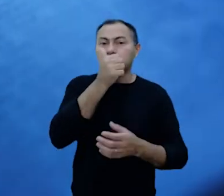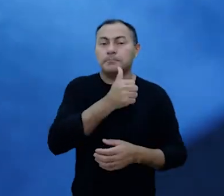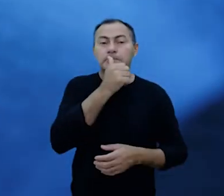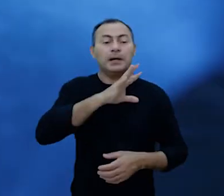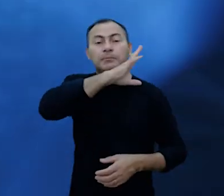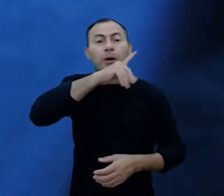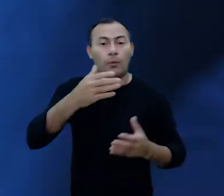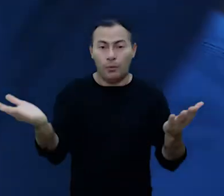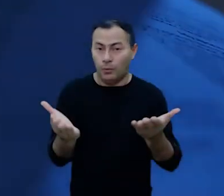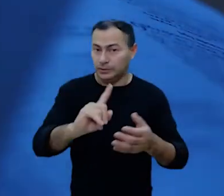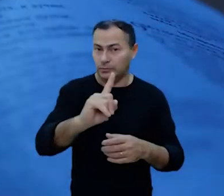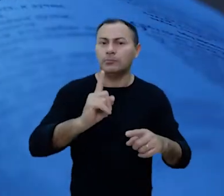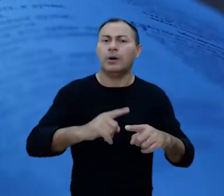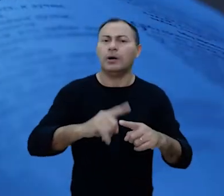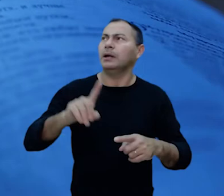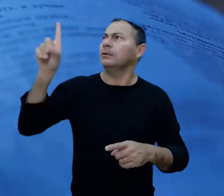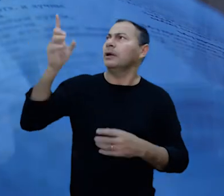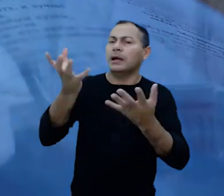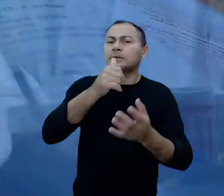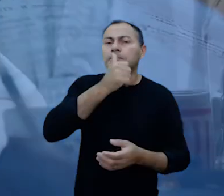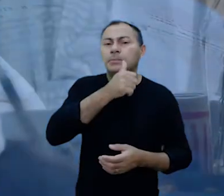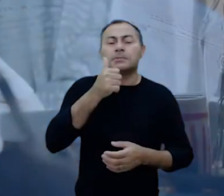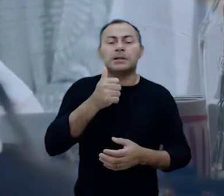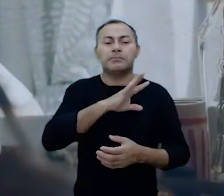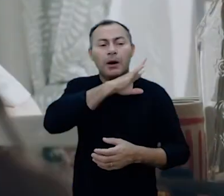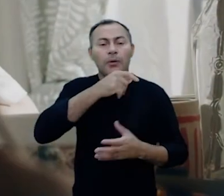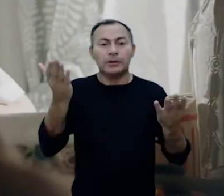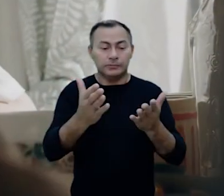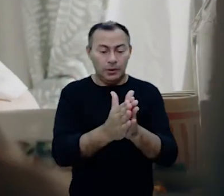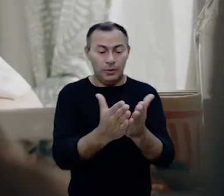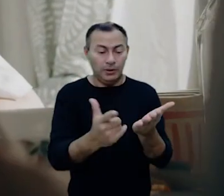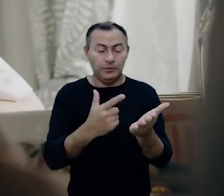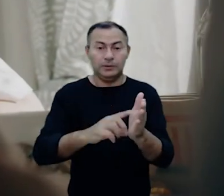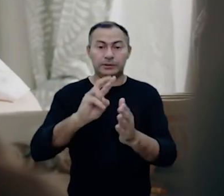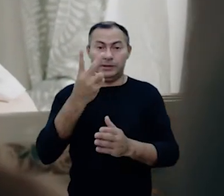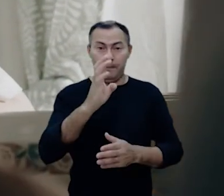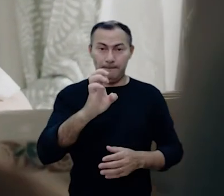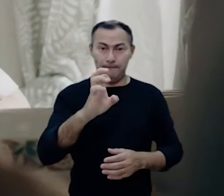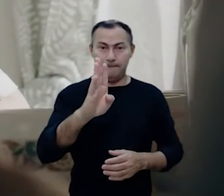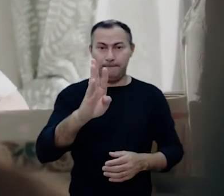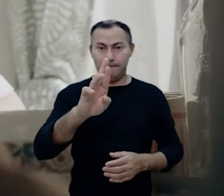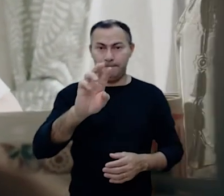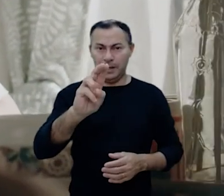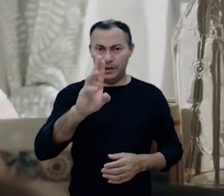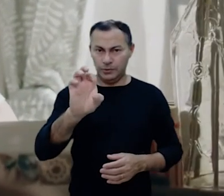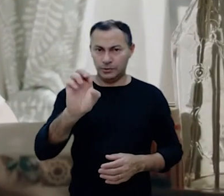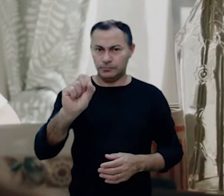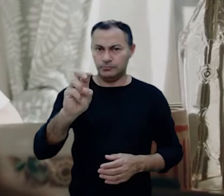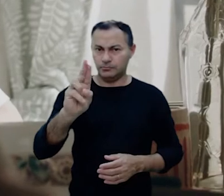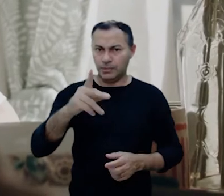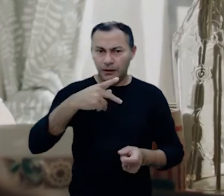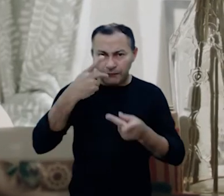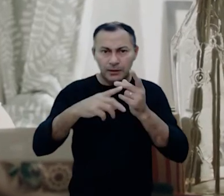Deus não requer sacrifício de animal hoje. Por que Ele não requer? O livro de Hebreus coloca essas respostas juntas para nós. Quando